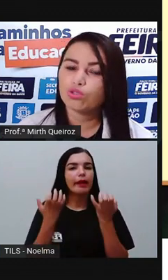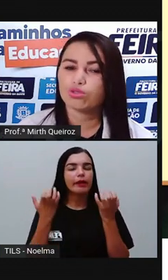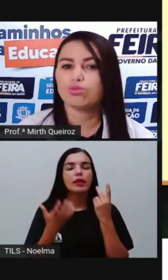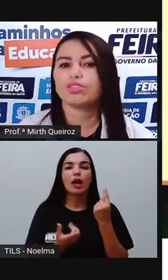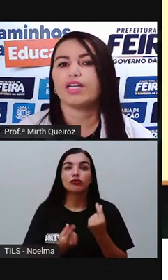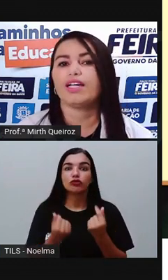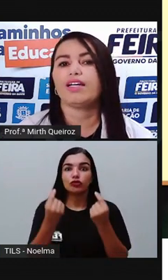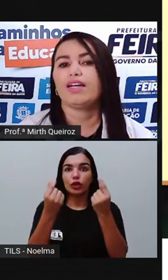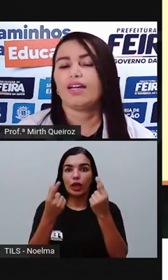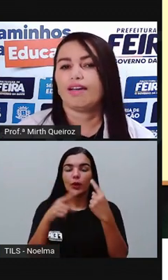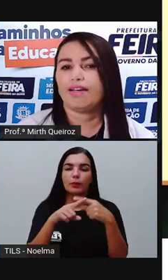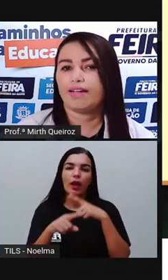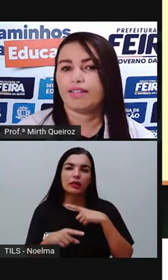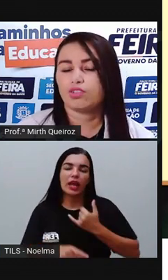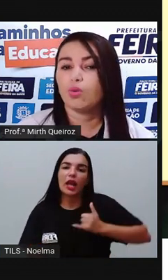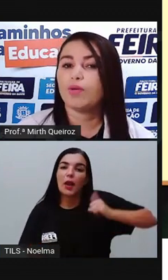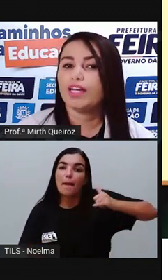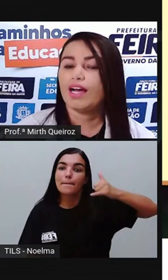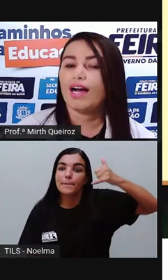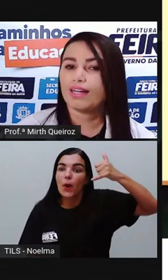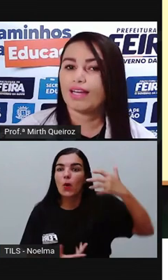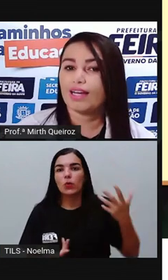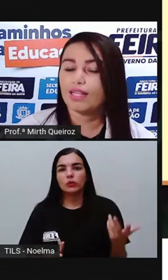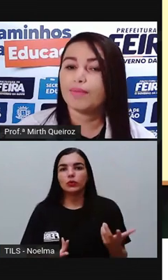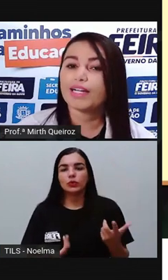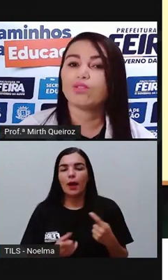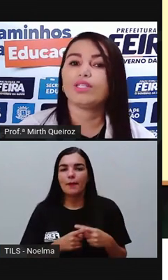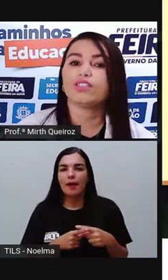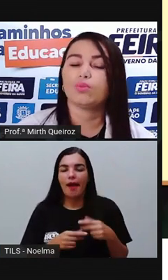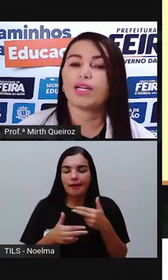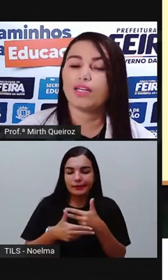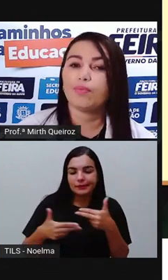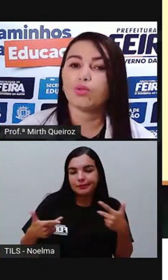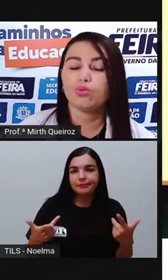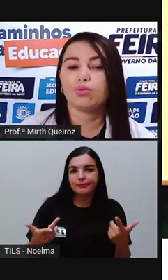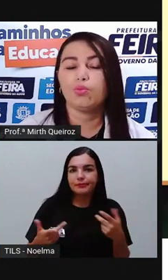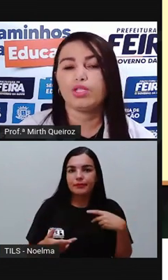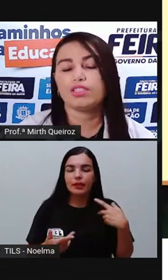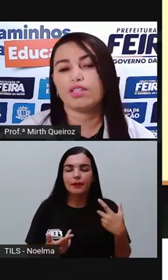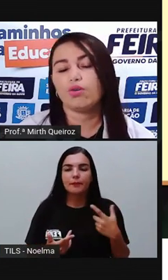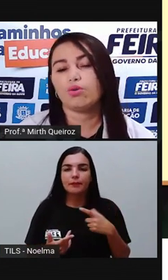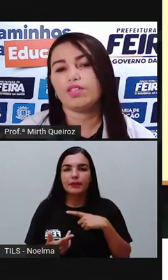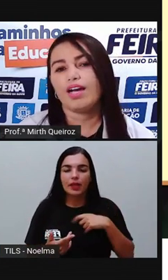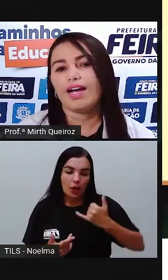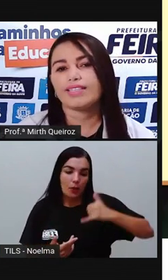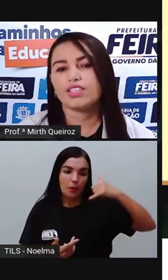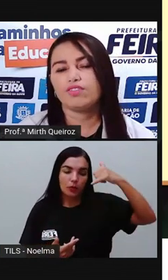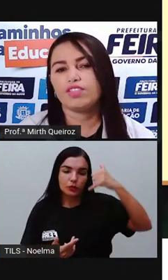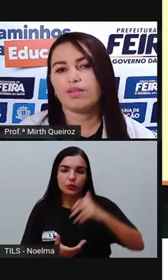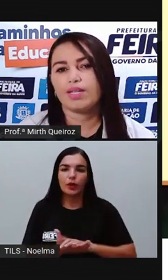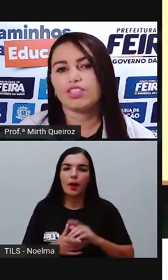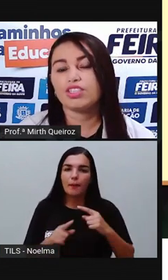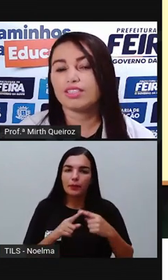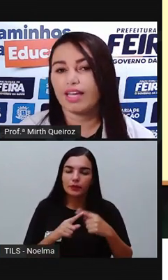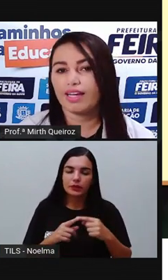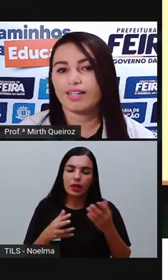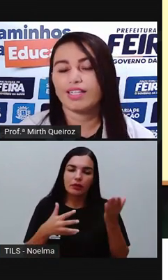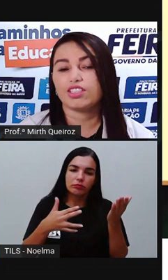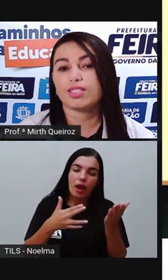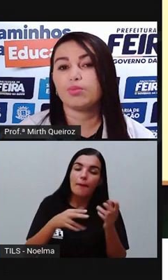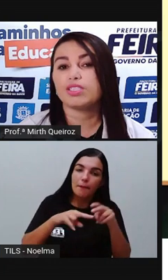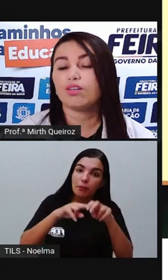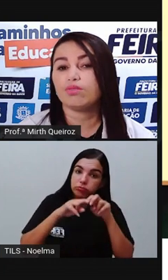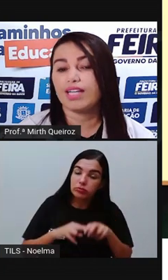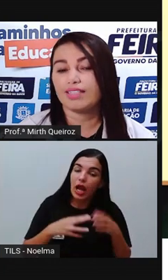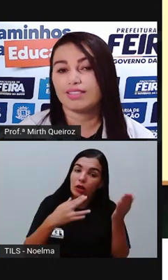impostos, né? Sobre aquela mercadoria, sobre aquele produto. Por isso que houve essa divisão aí de terra,